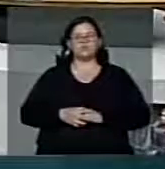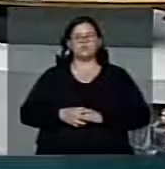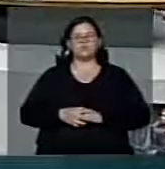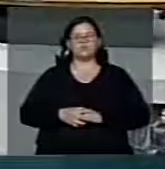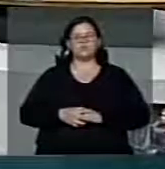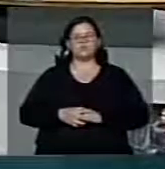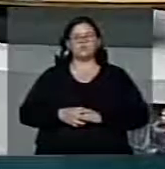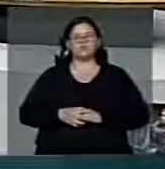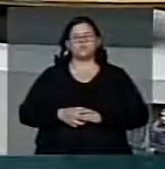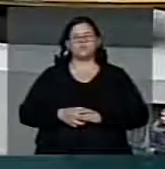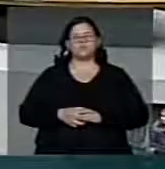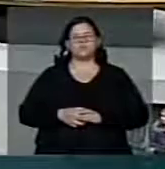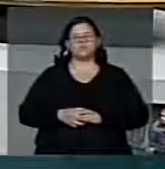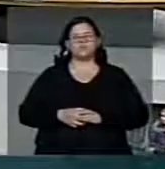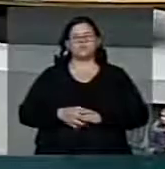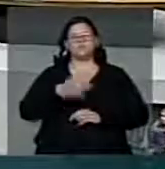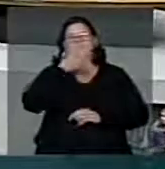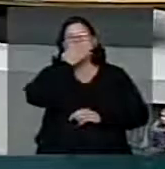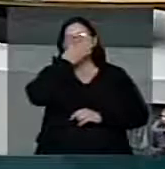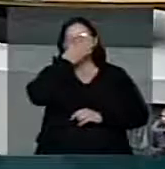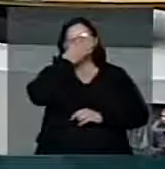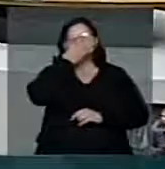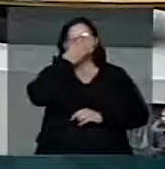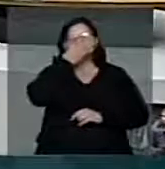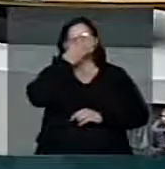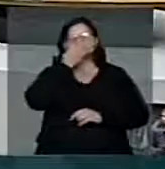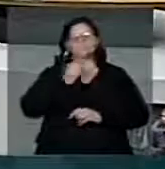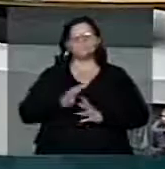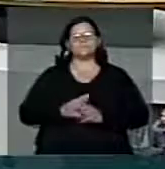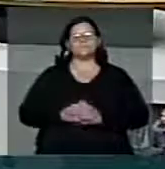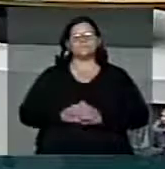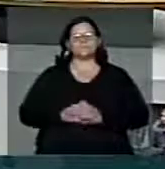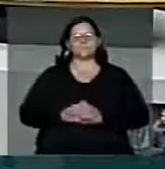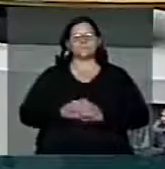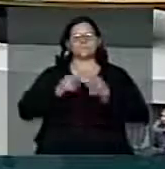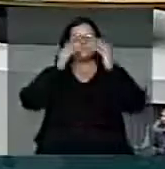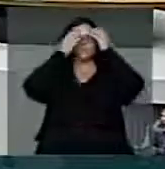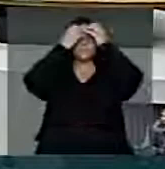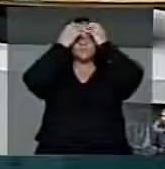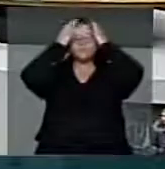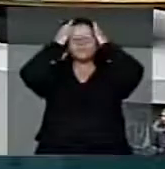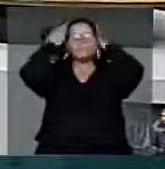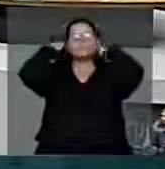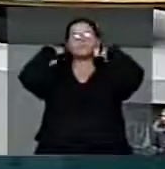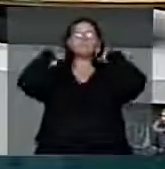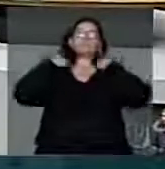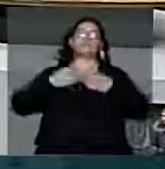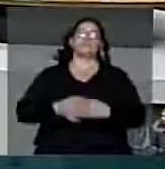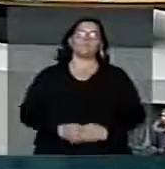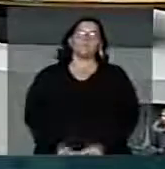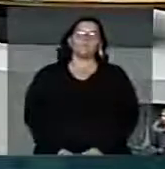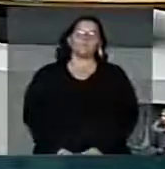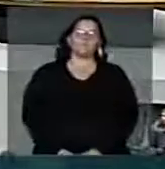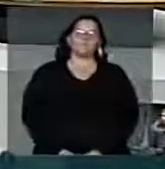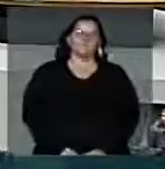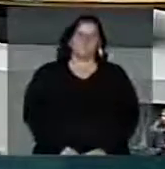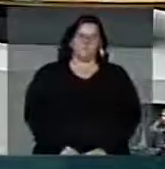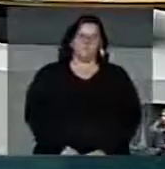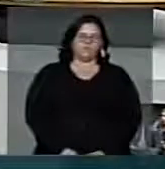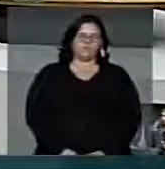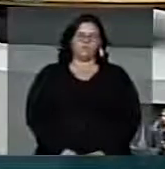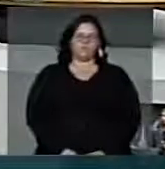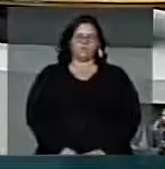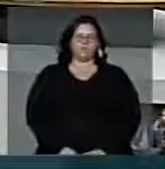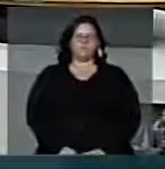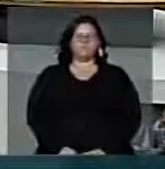vota na agricultura, sim, artigo. E muito importante para todos nós, deputados O PSD libera a sua bancada, para que os colegas possam